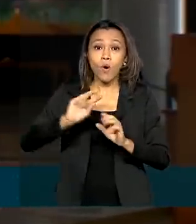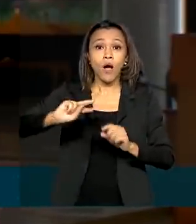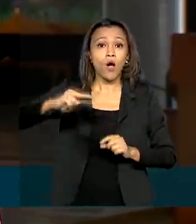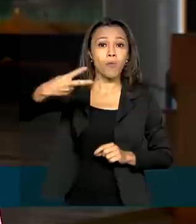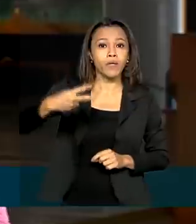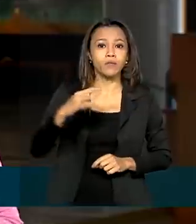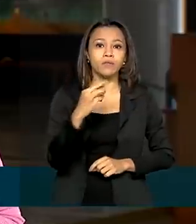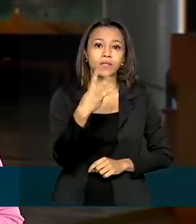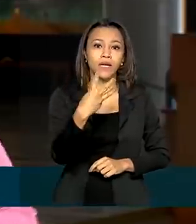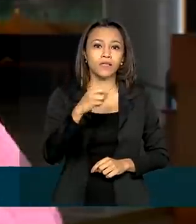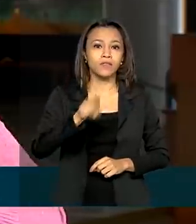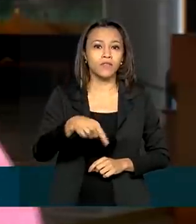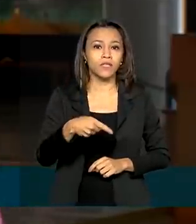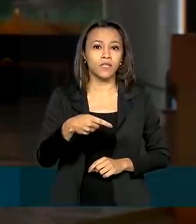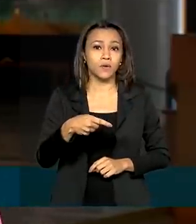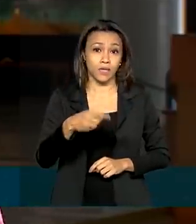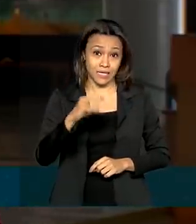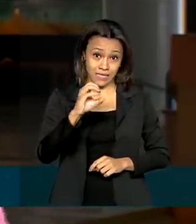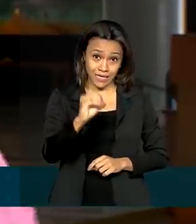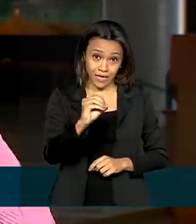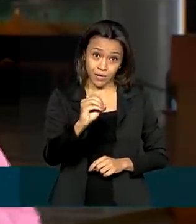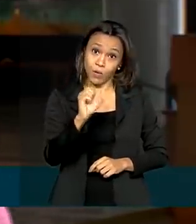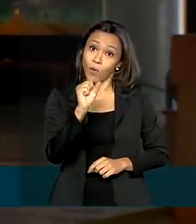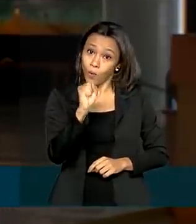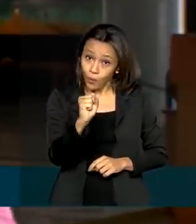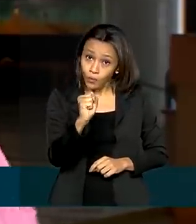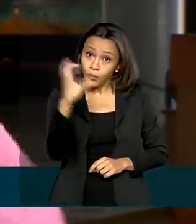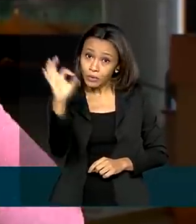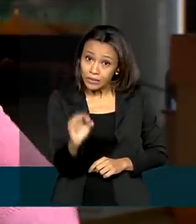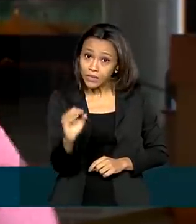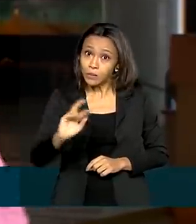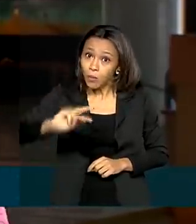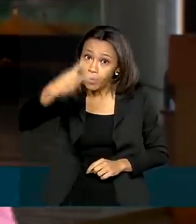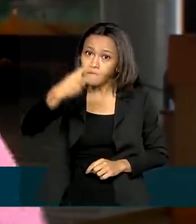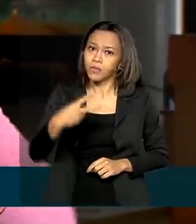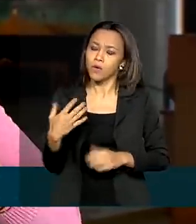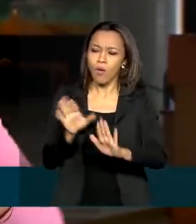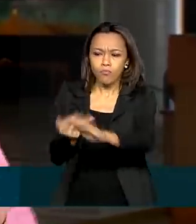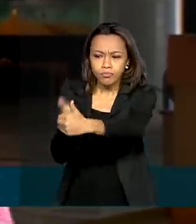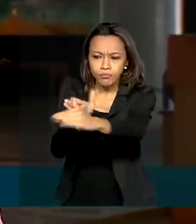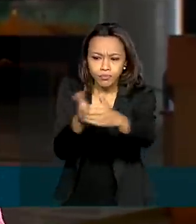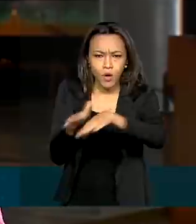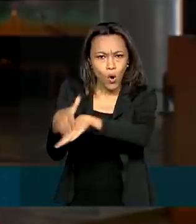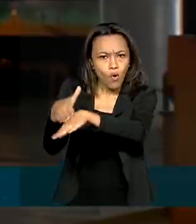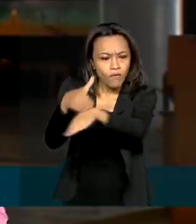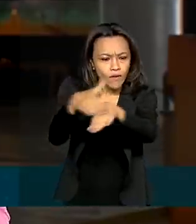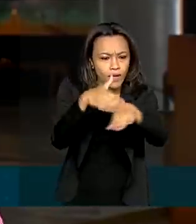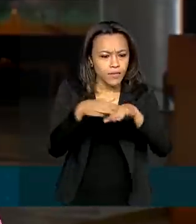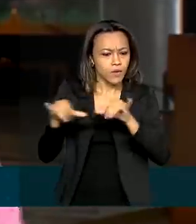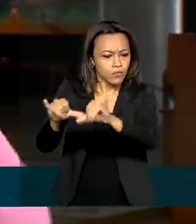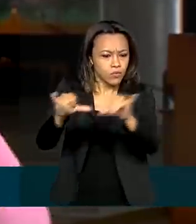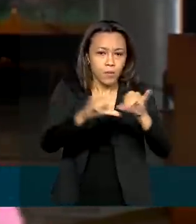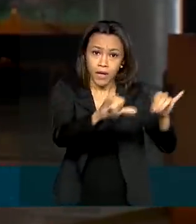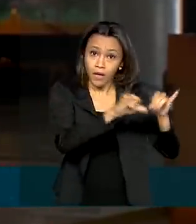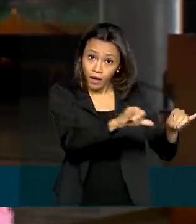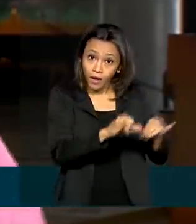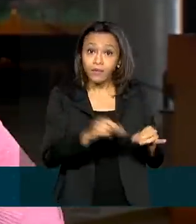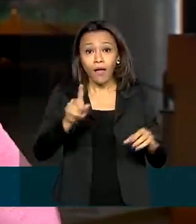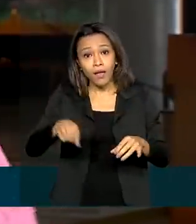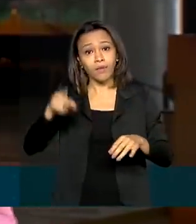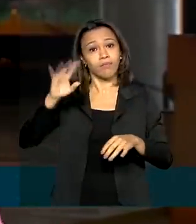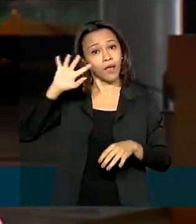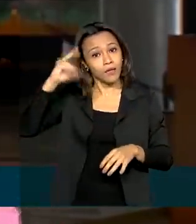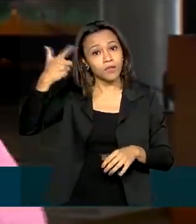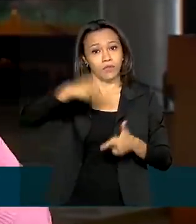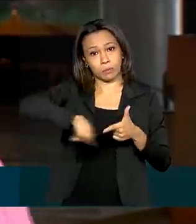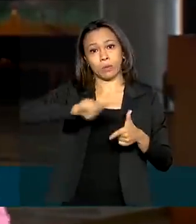,08%. Então, essa conversa com as redes de supermercado seria uma saída emergencial. Mas para resolver o problema